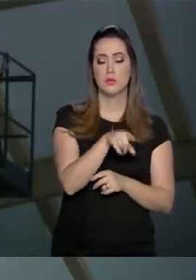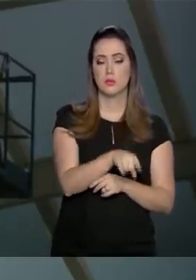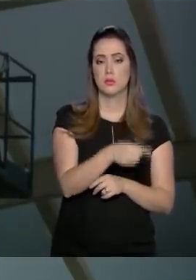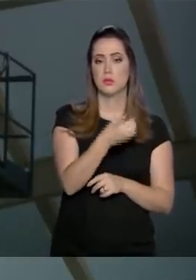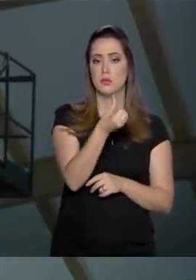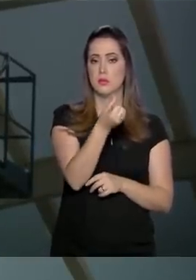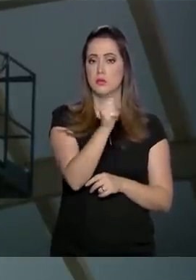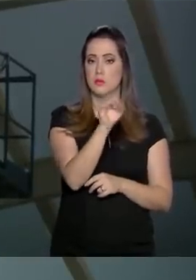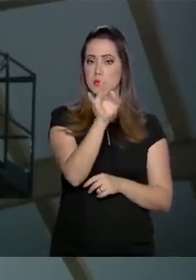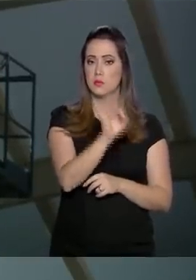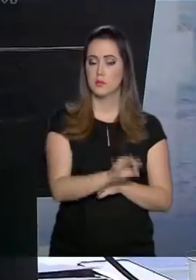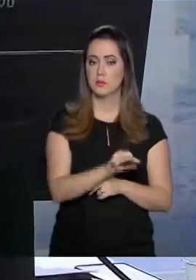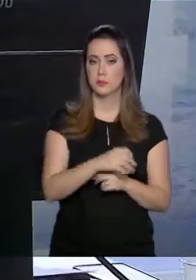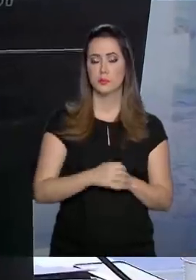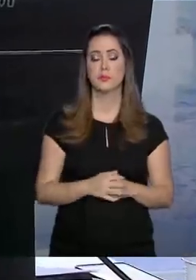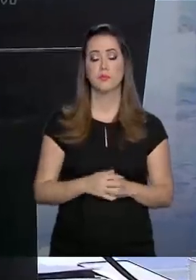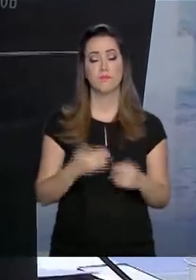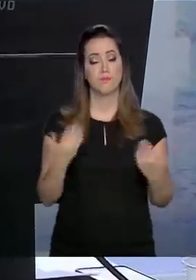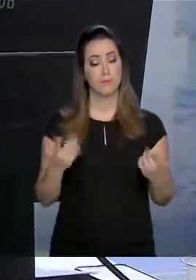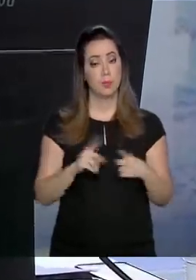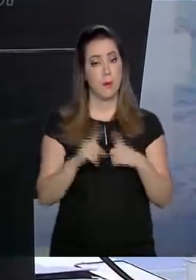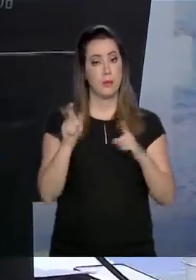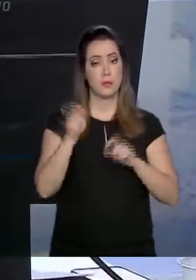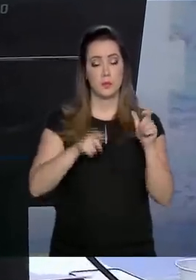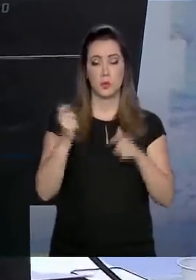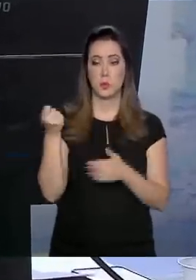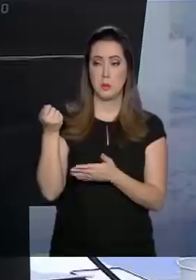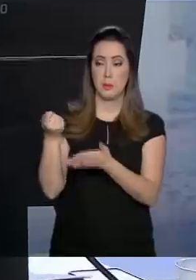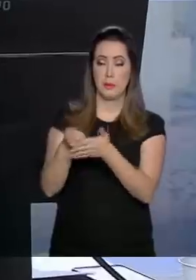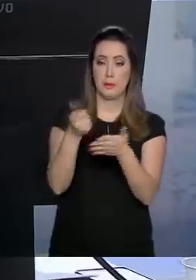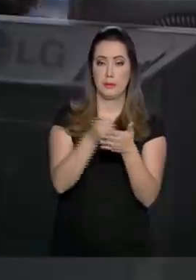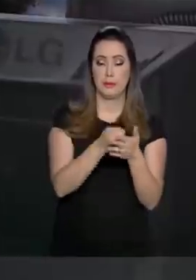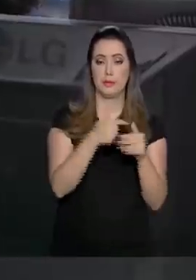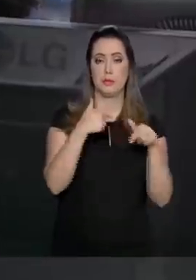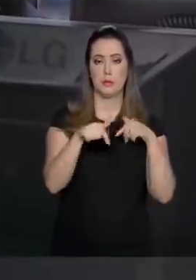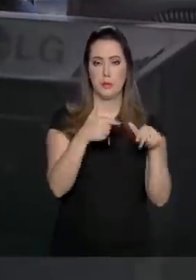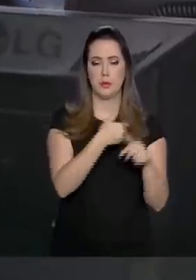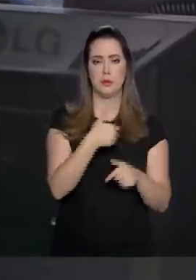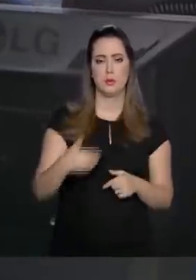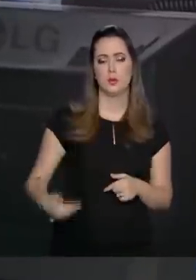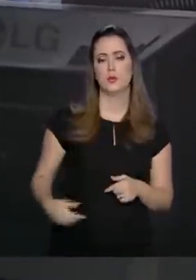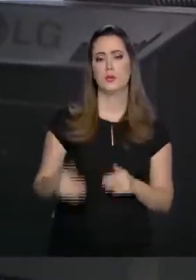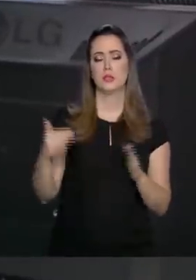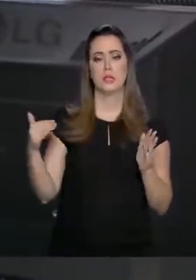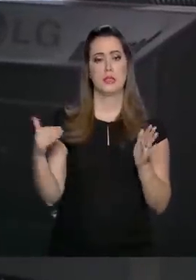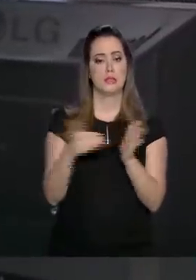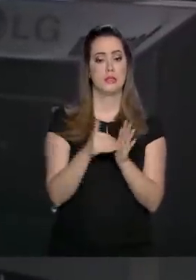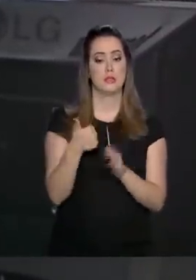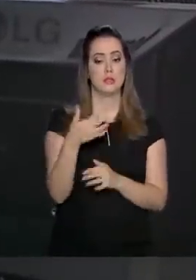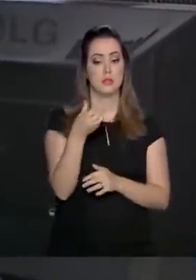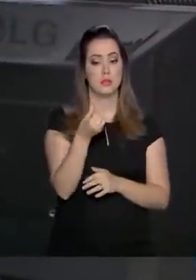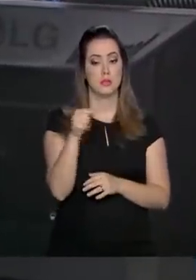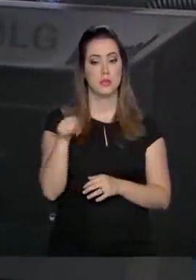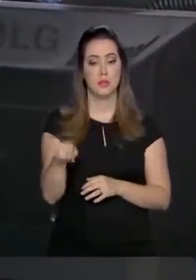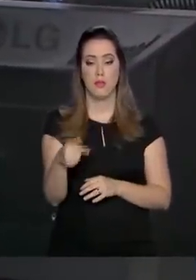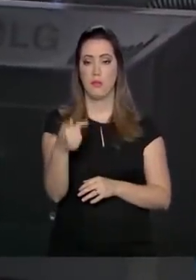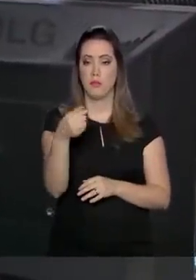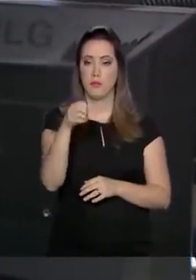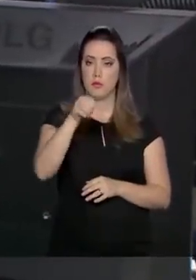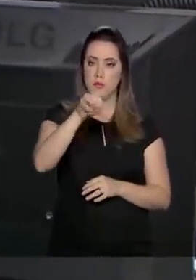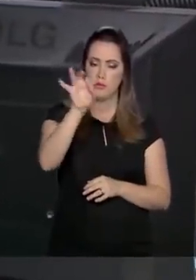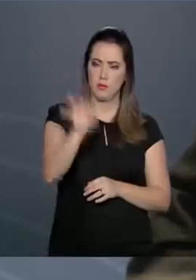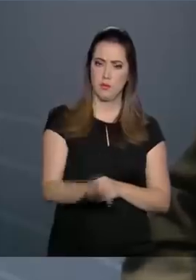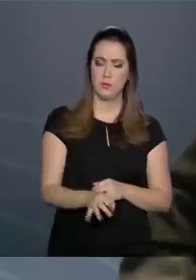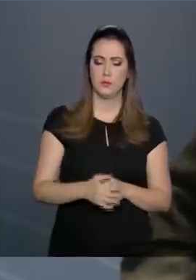,68%. Já a contribuição dos servidores públicos pode chegar a até 16,79%.